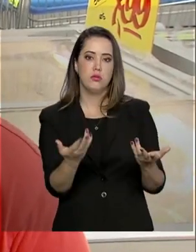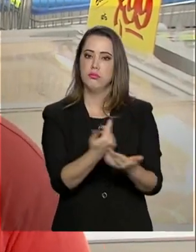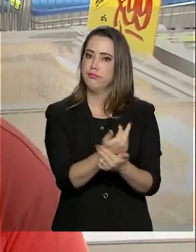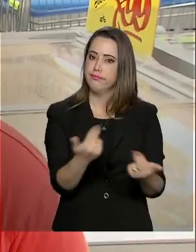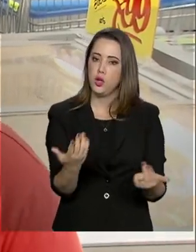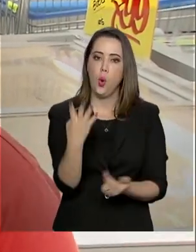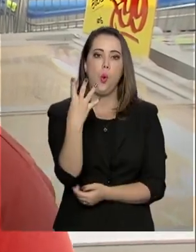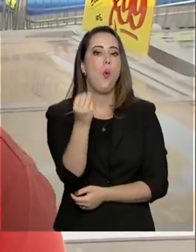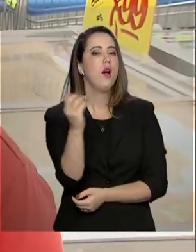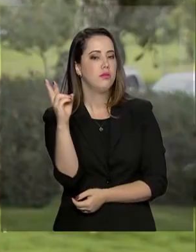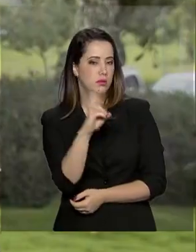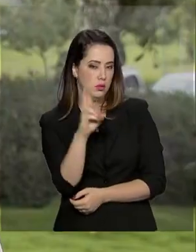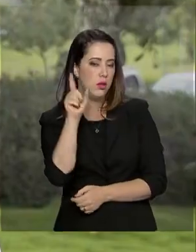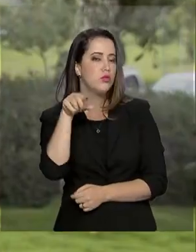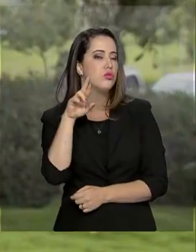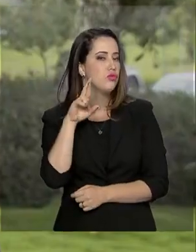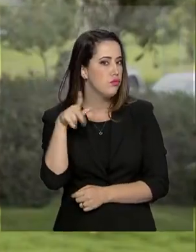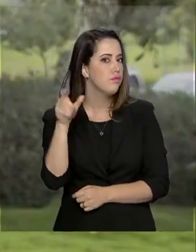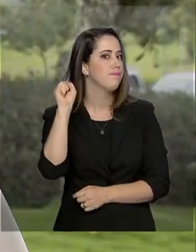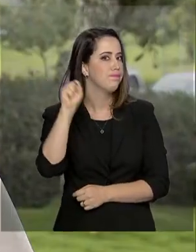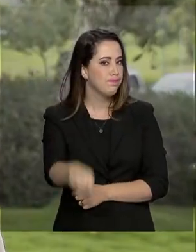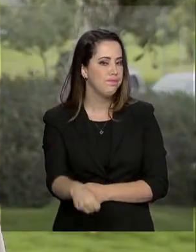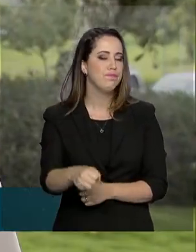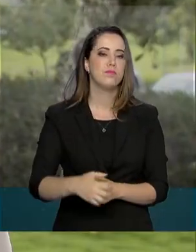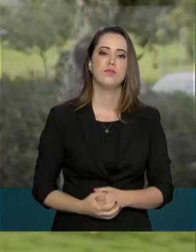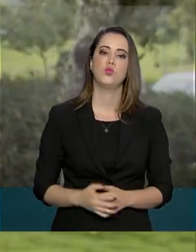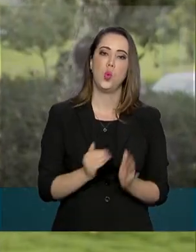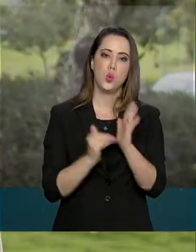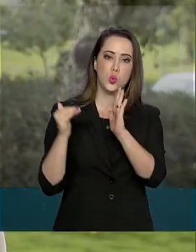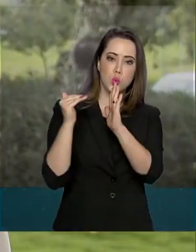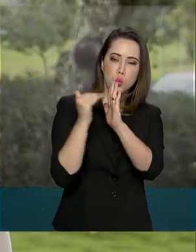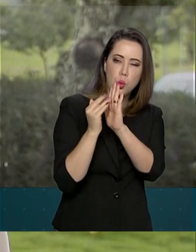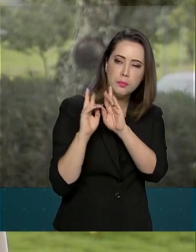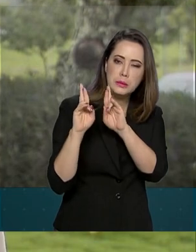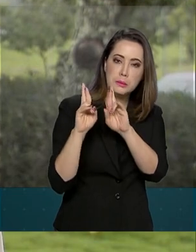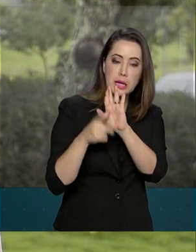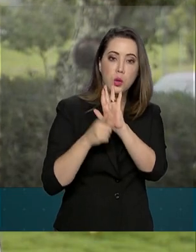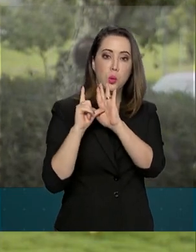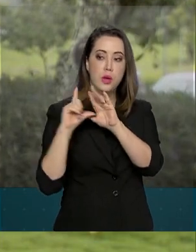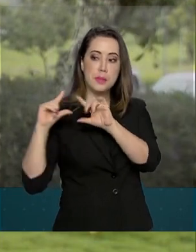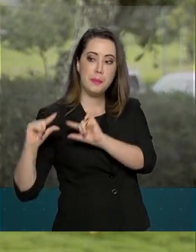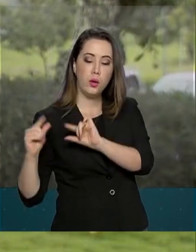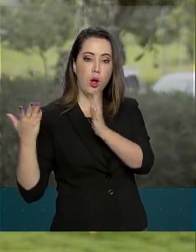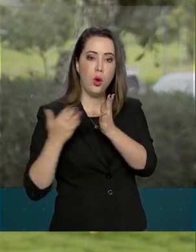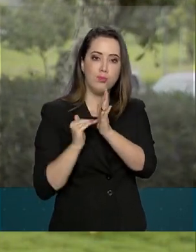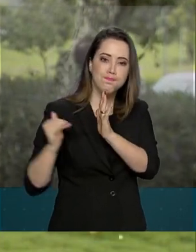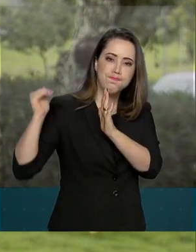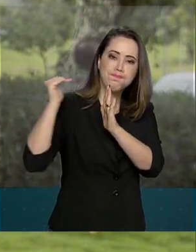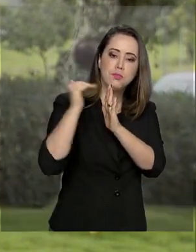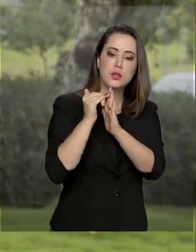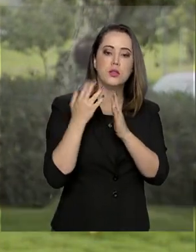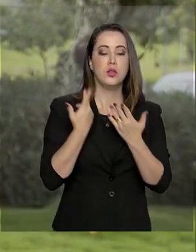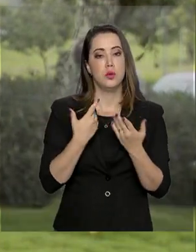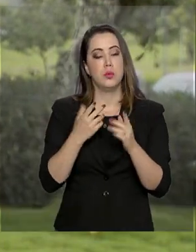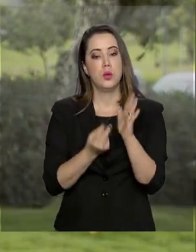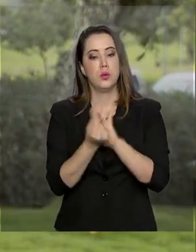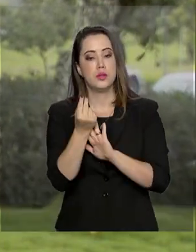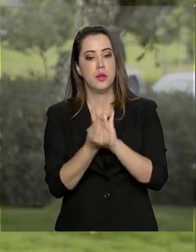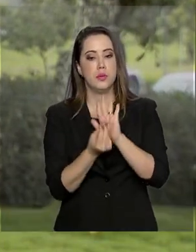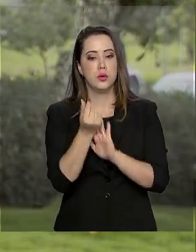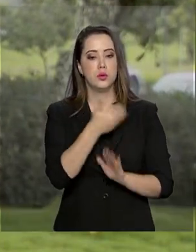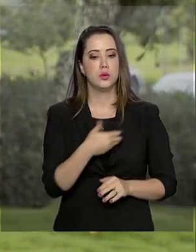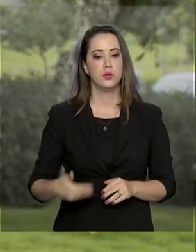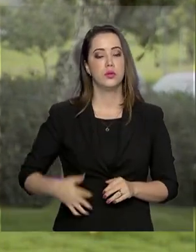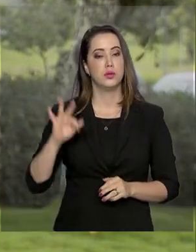R$ 40,00 para mim ia fazer a diferença. O reajuste ficou acima do previsto pelo Legislativo. No orçamento da União, aprovado pelo